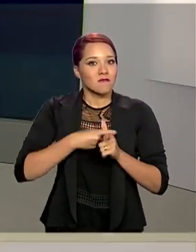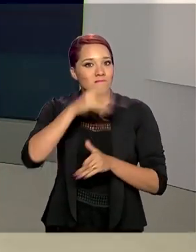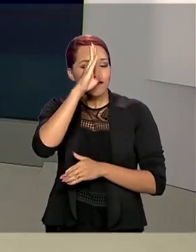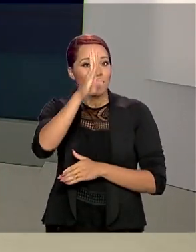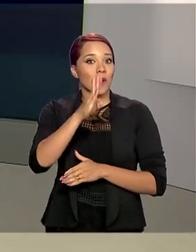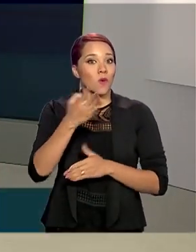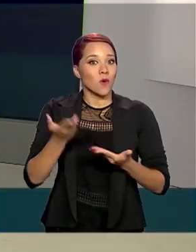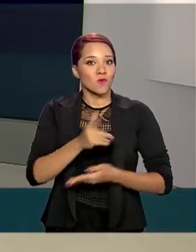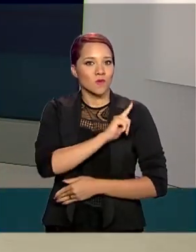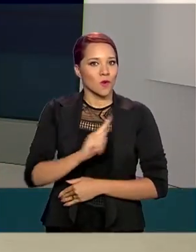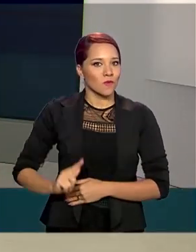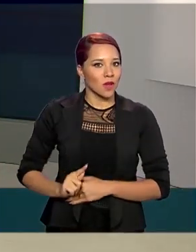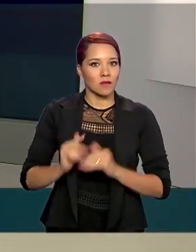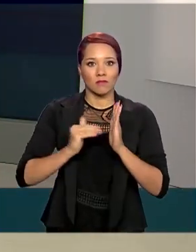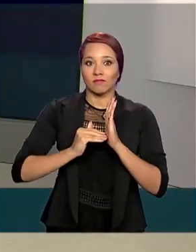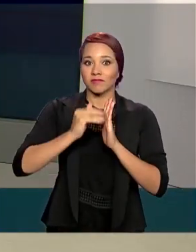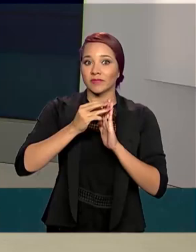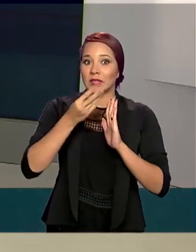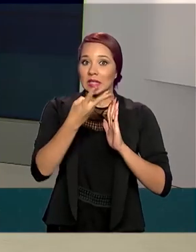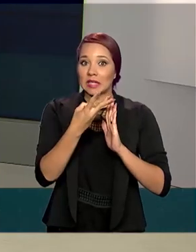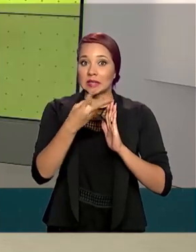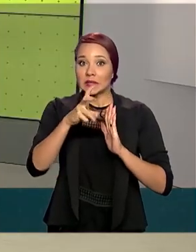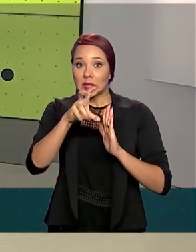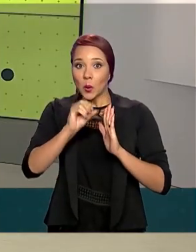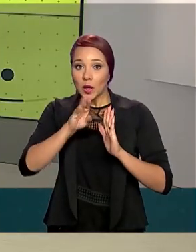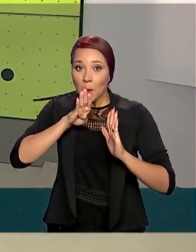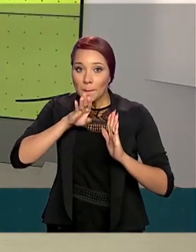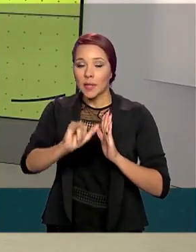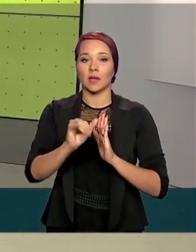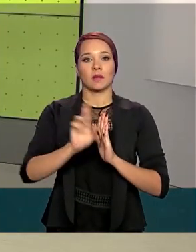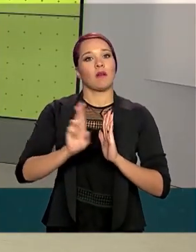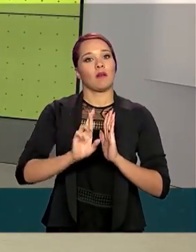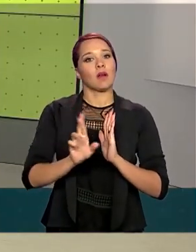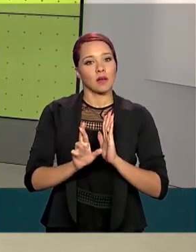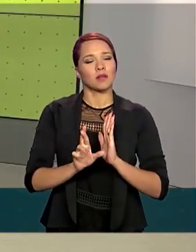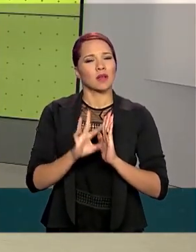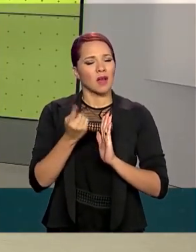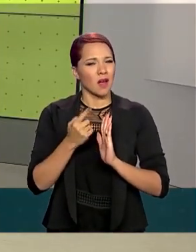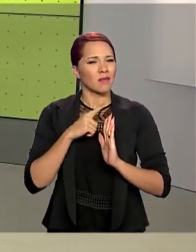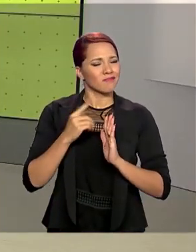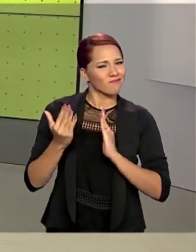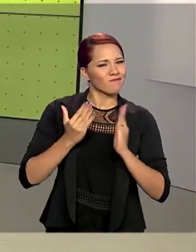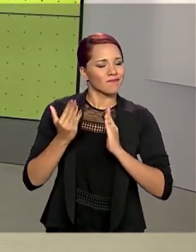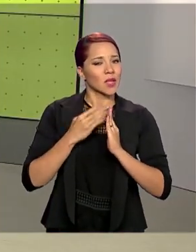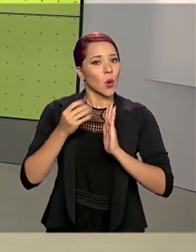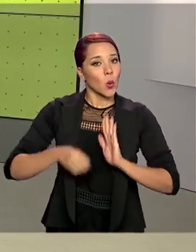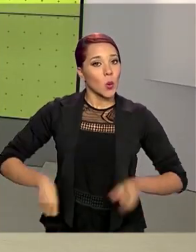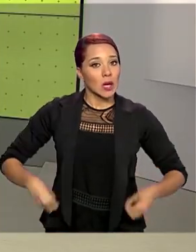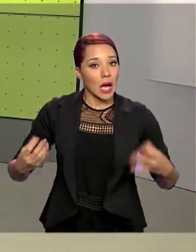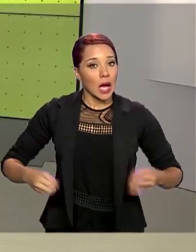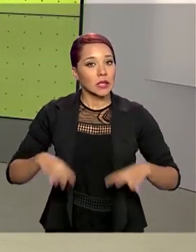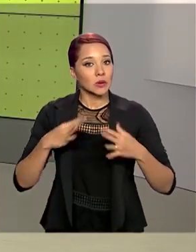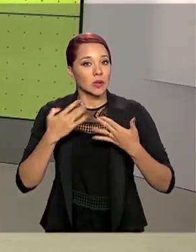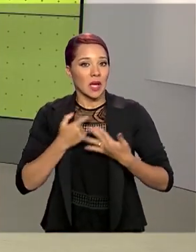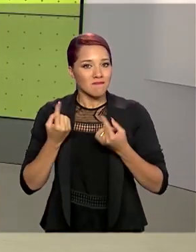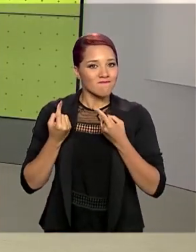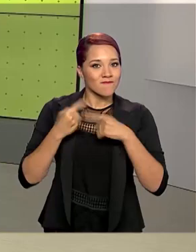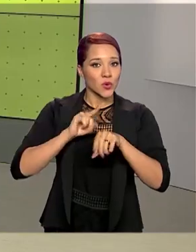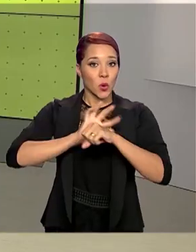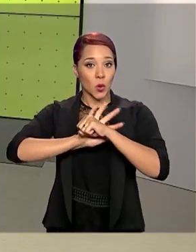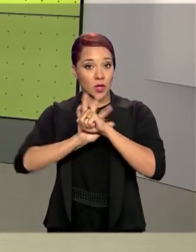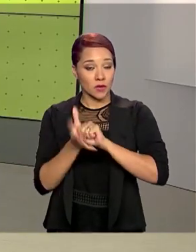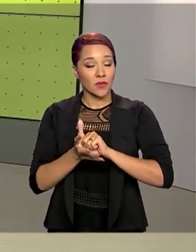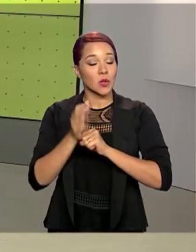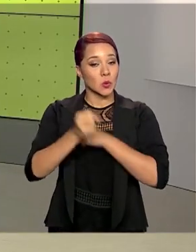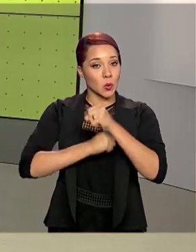federal este ano deve superar 350 bilhões de reais. A previsão considera os gastos para enfrentar o coronavírus durante